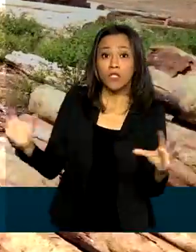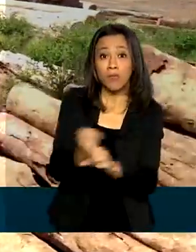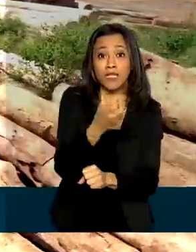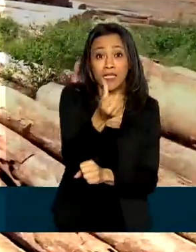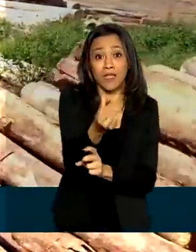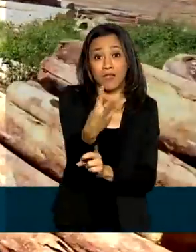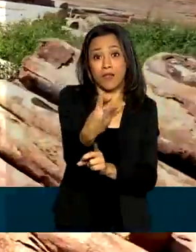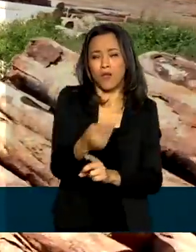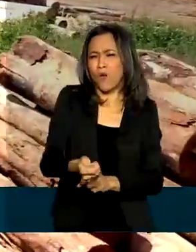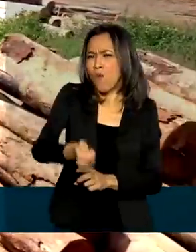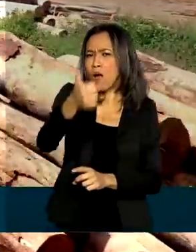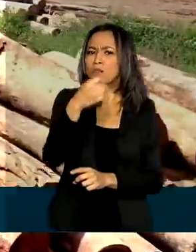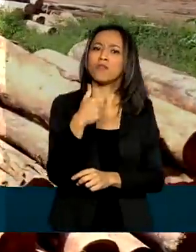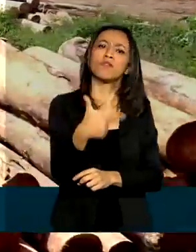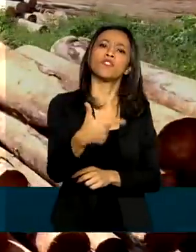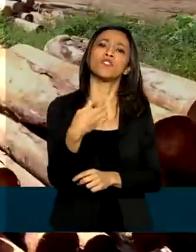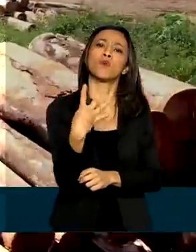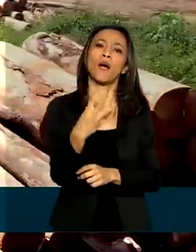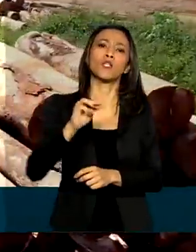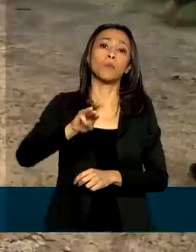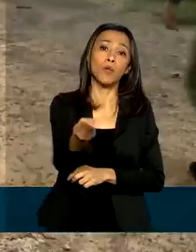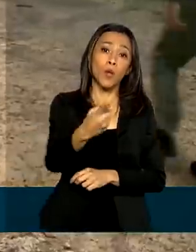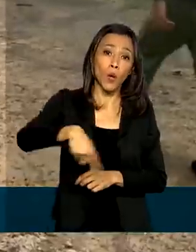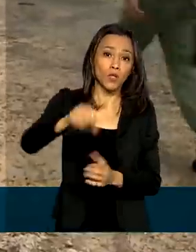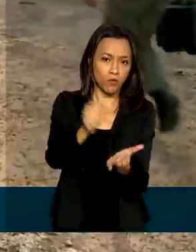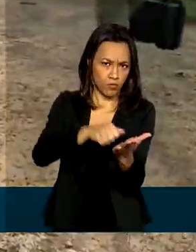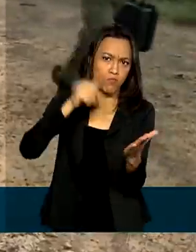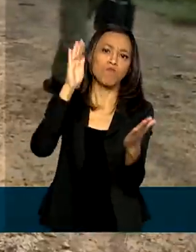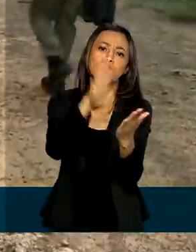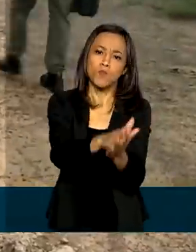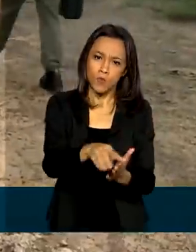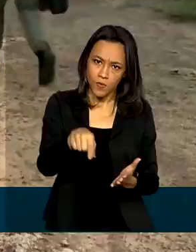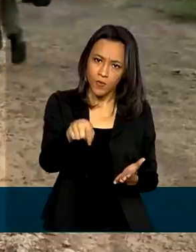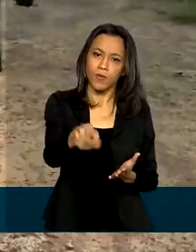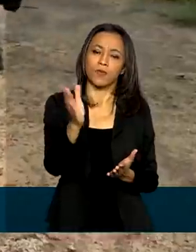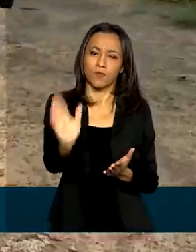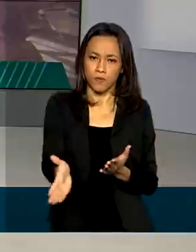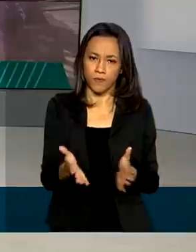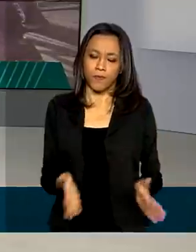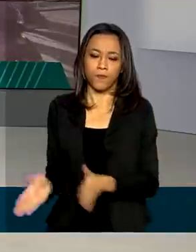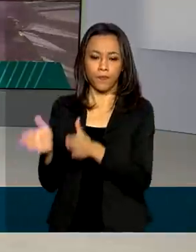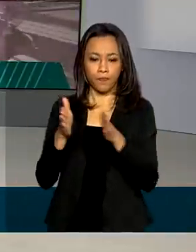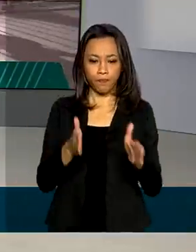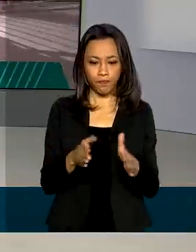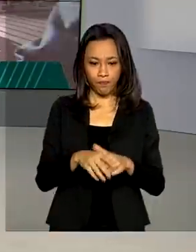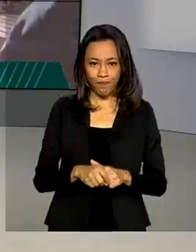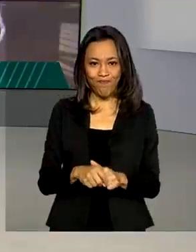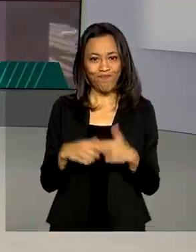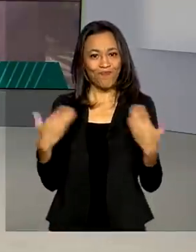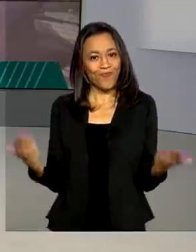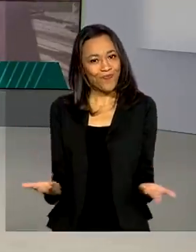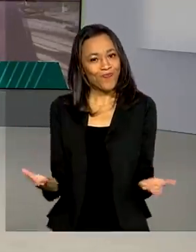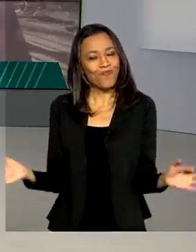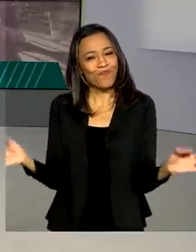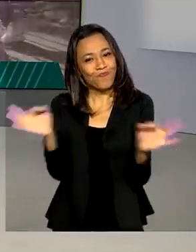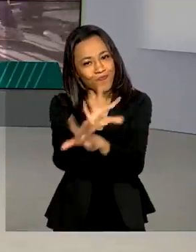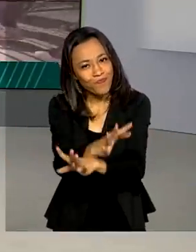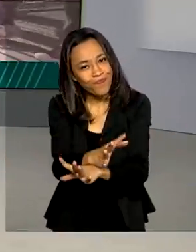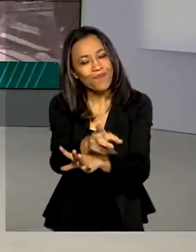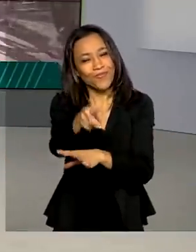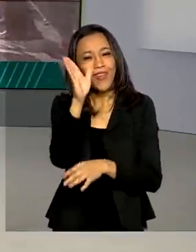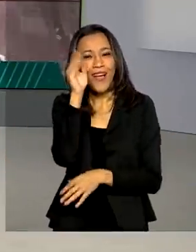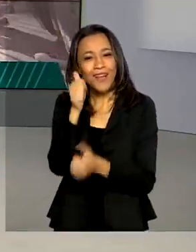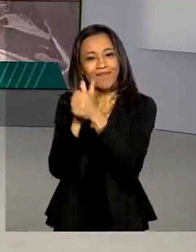24 milhões de reais foram aplicados em multas e termos de infração. O Brasil em Dia fica por aqui. Nos